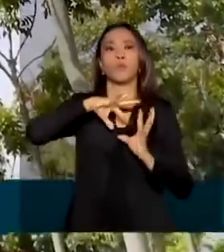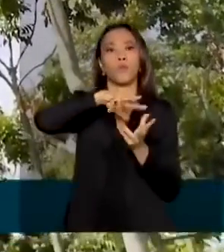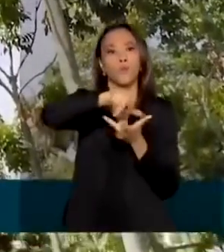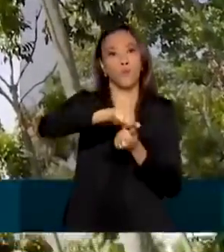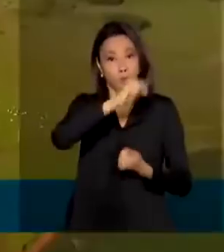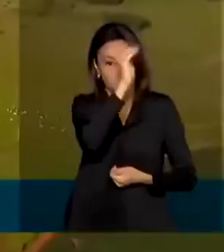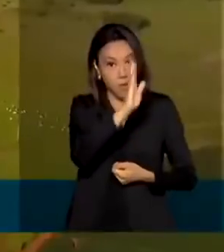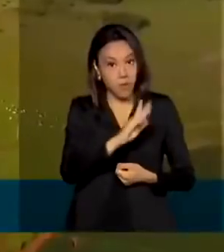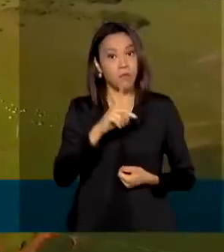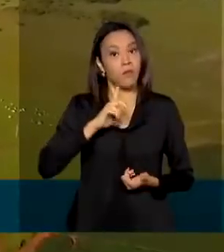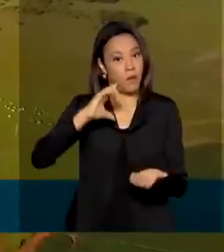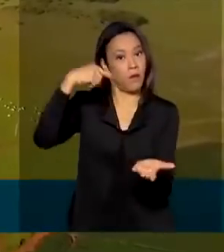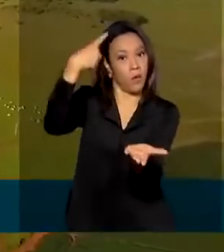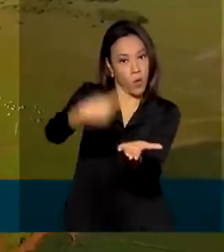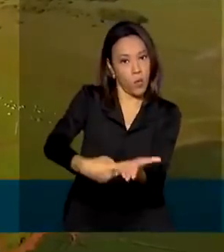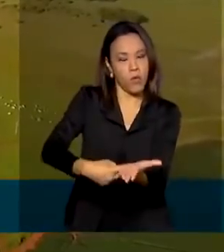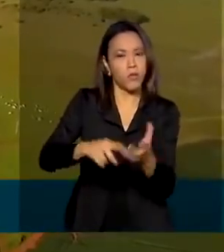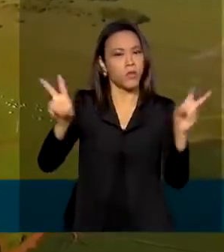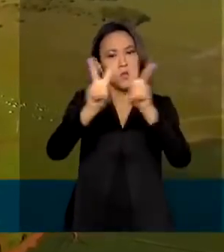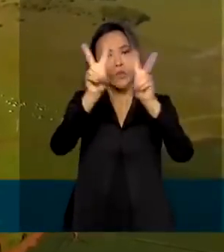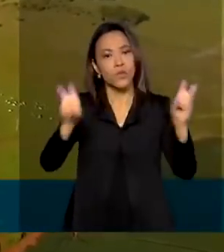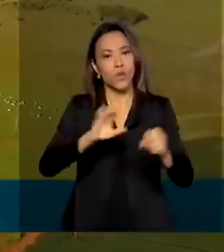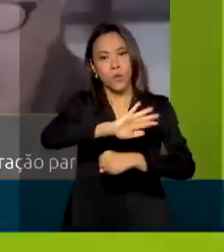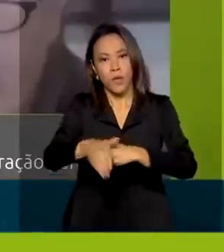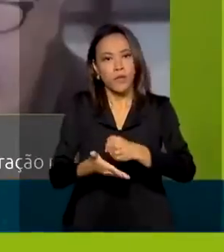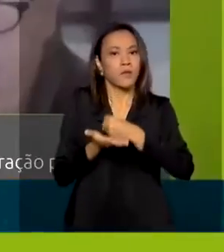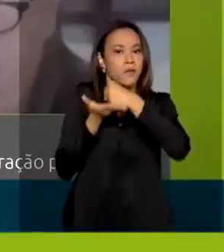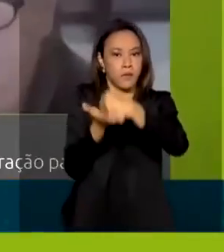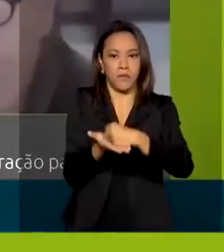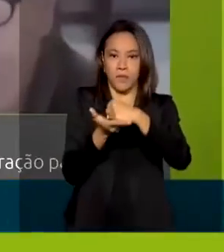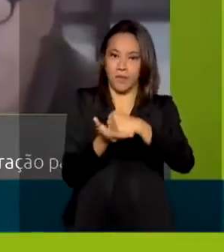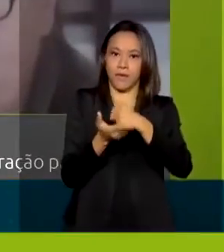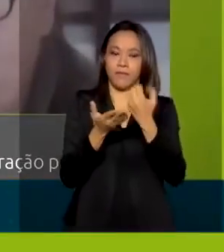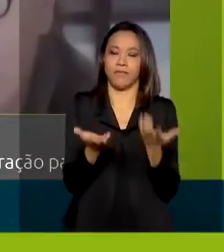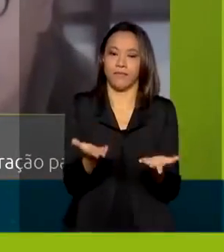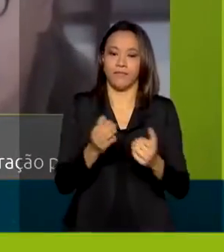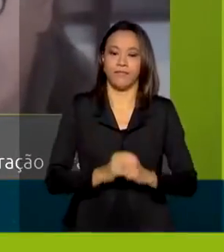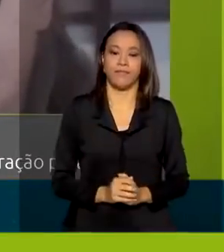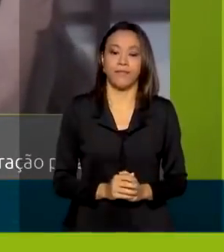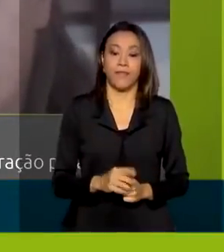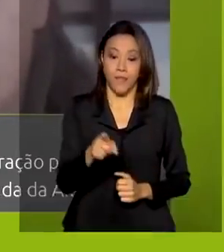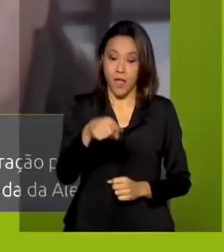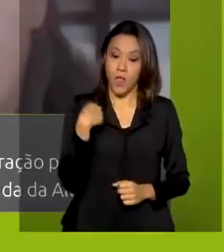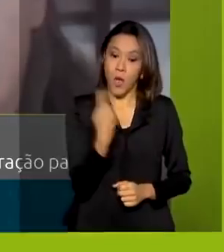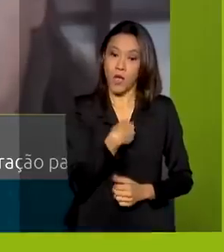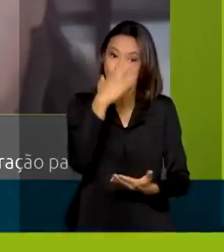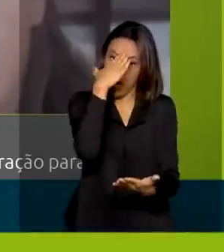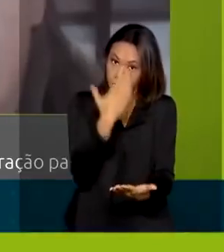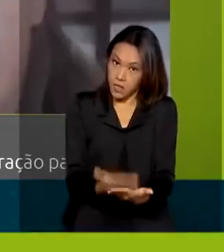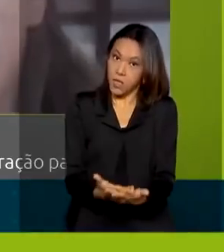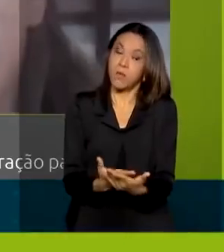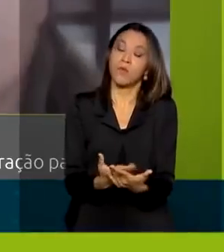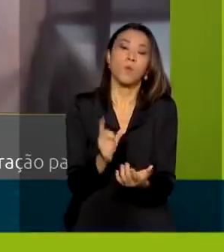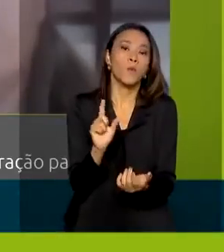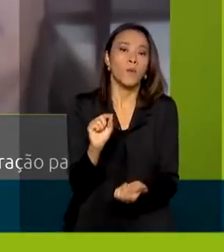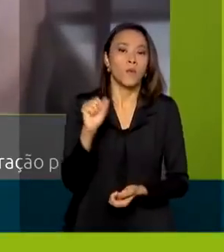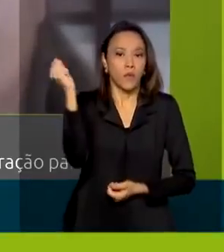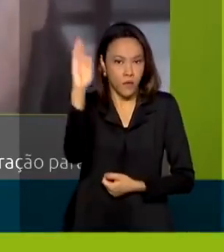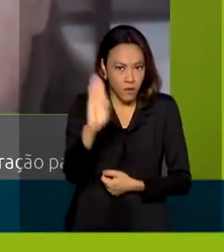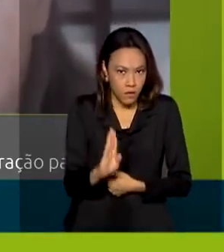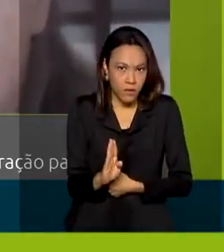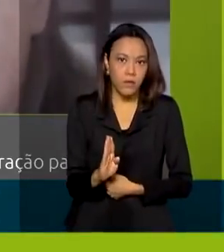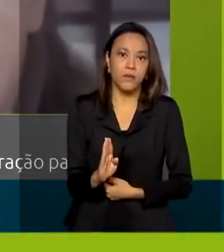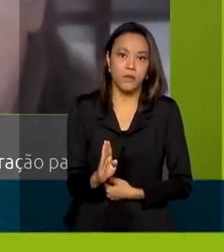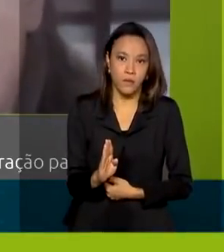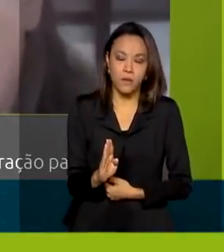comprometido com a sustentabilidade ambiental. Acreditamos que o Brasil pode perfeitamente